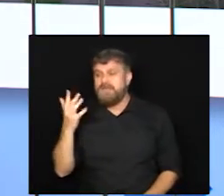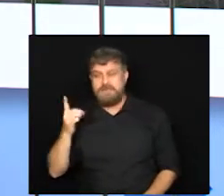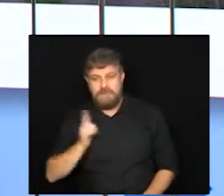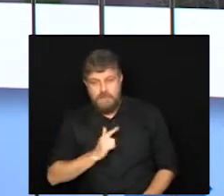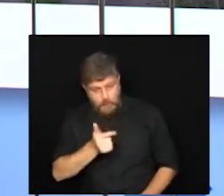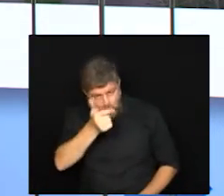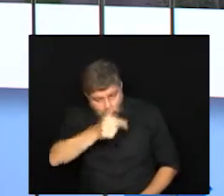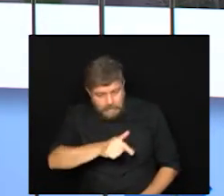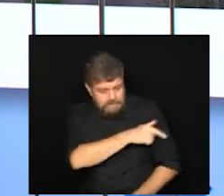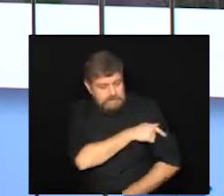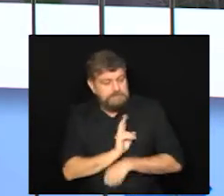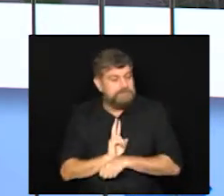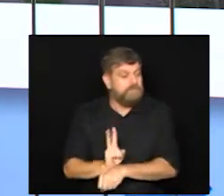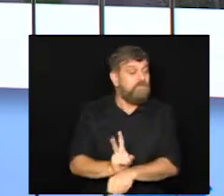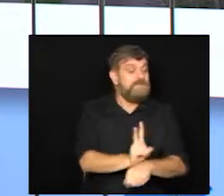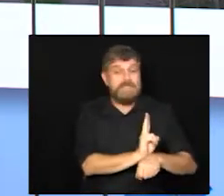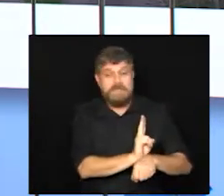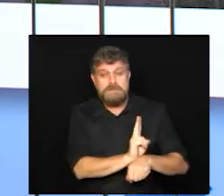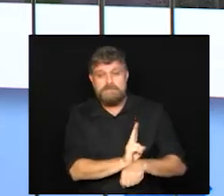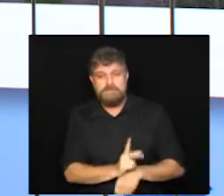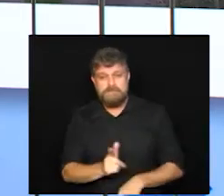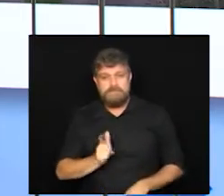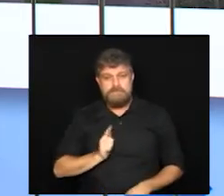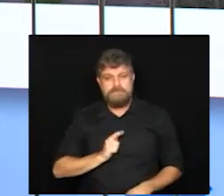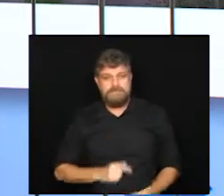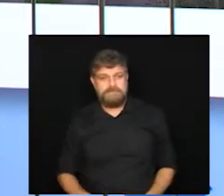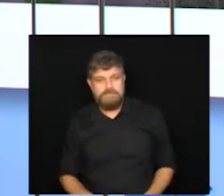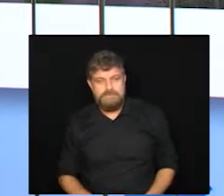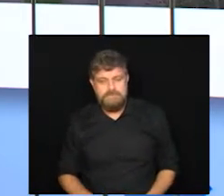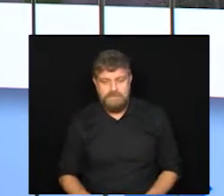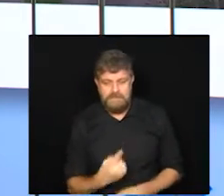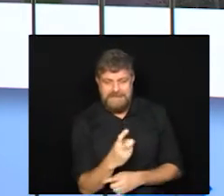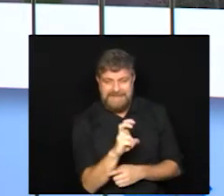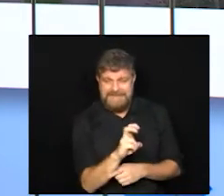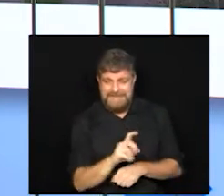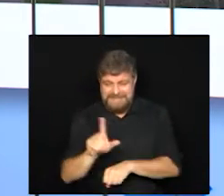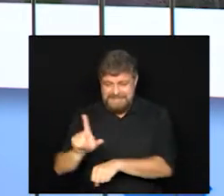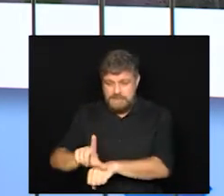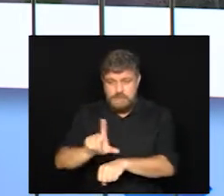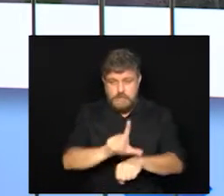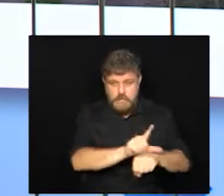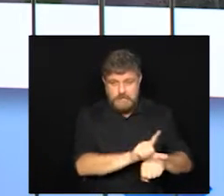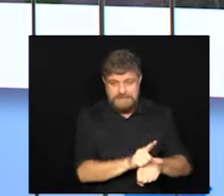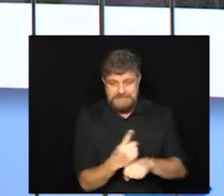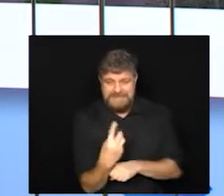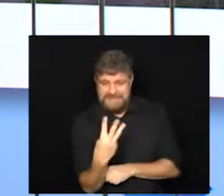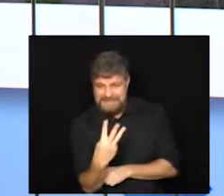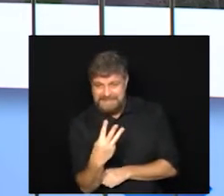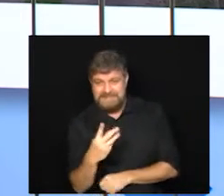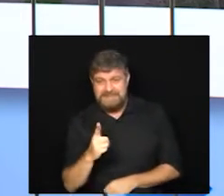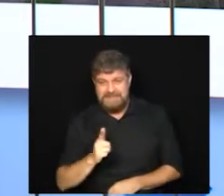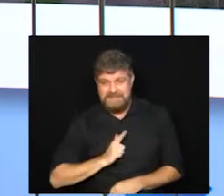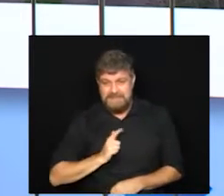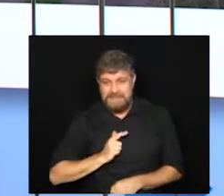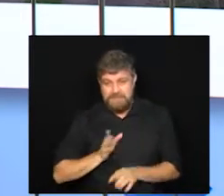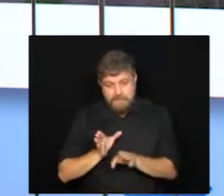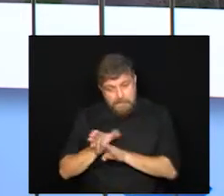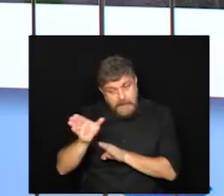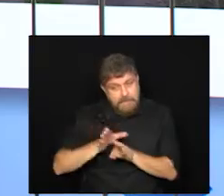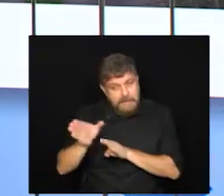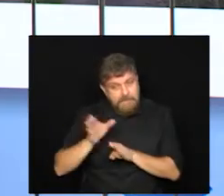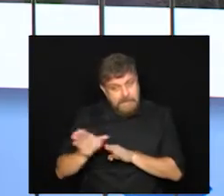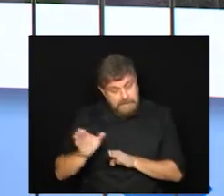mais uma fiscalização e aí foram abordados 15 estabelecimentos, 13 deles a equipe orientou